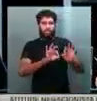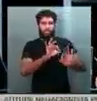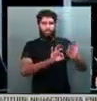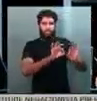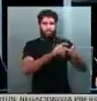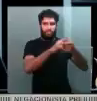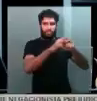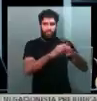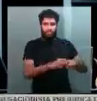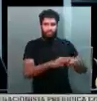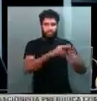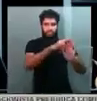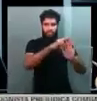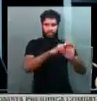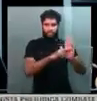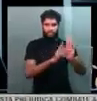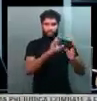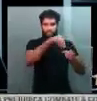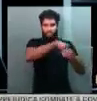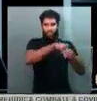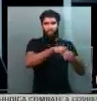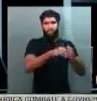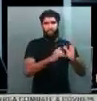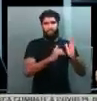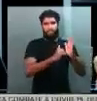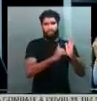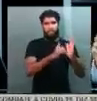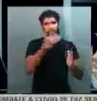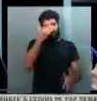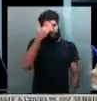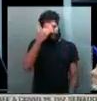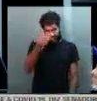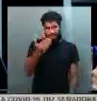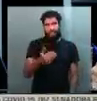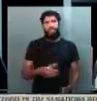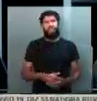alteração do regimento interno do Senado Federal. Muito obrigado e meu reconhecimento, senador Jorge Carjuru.